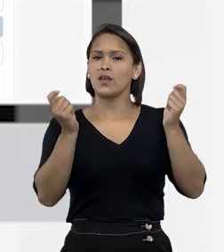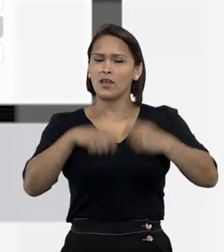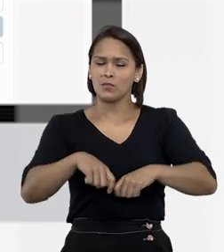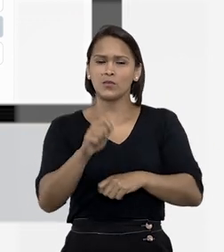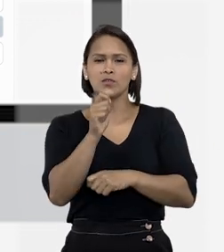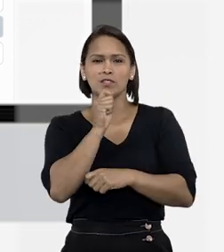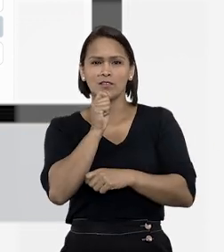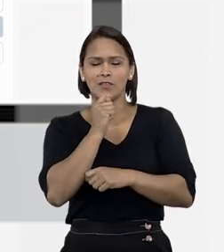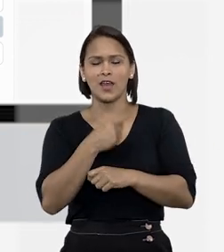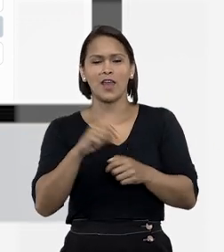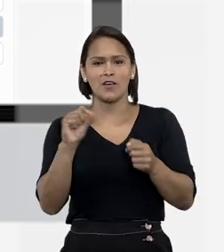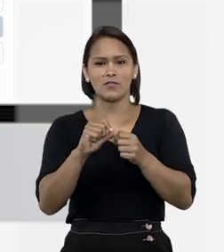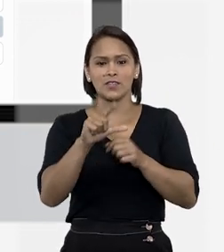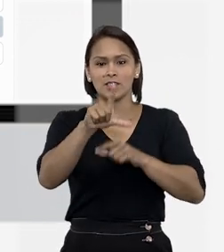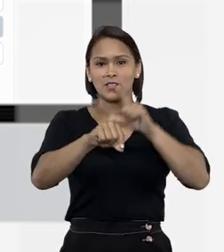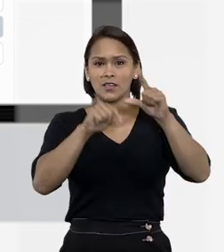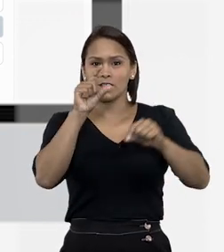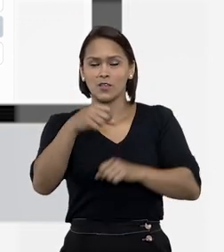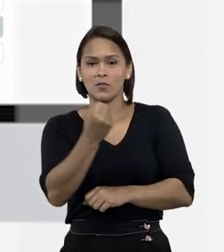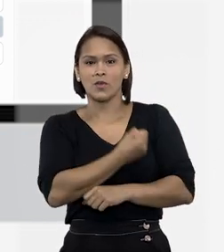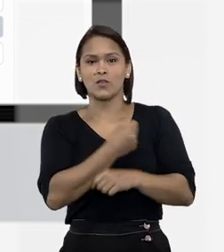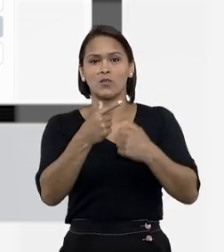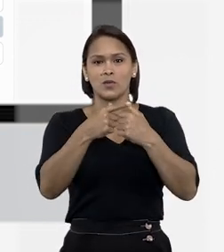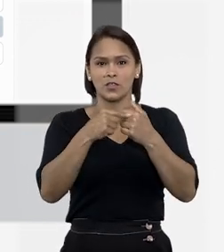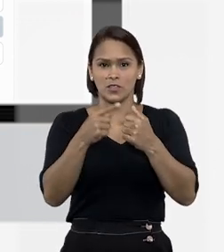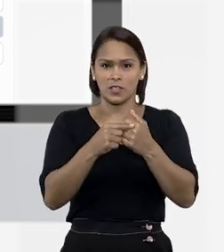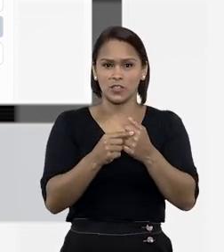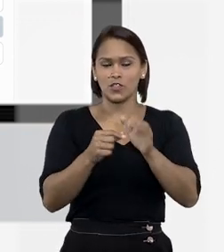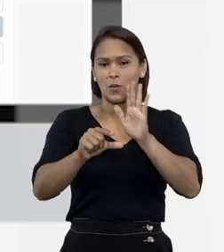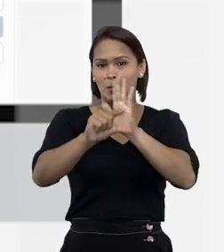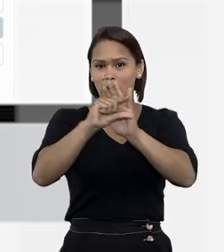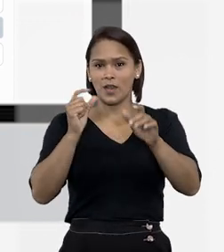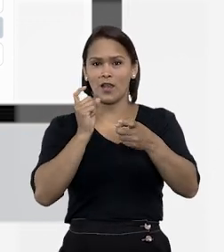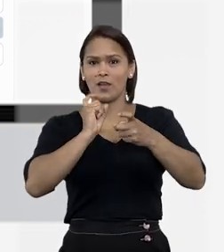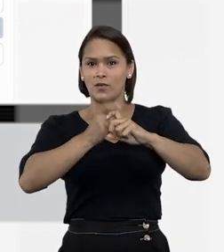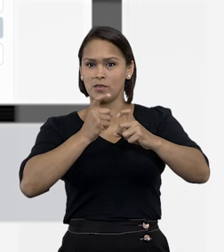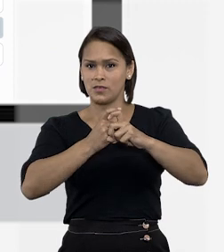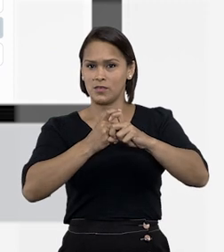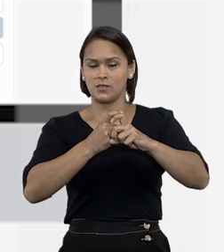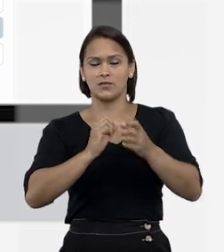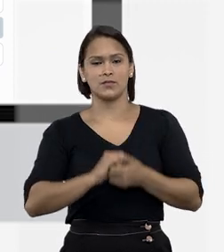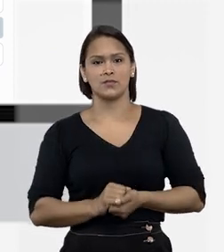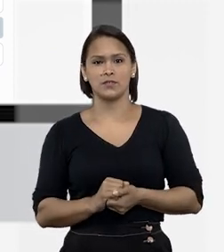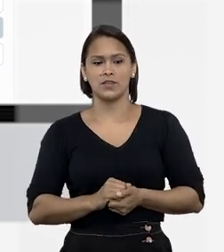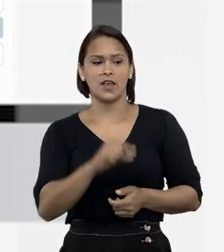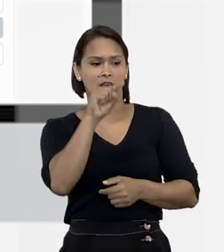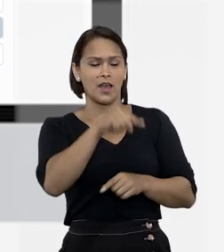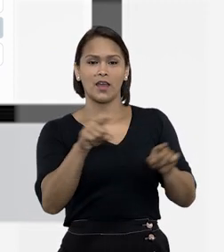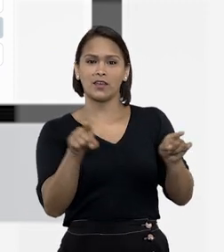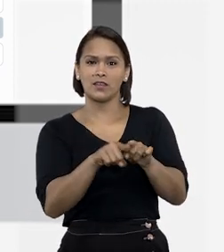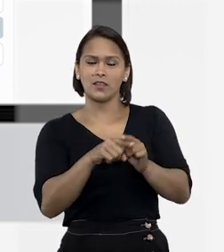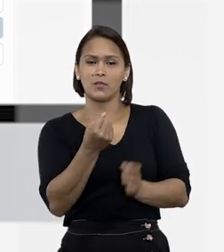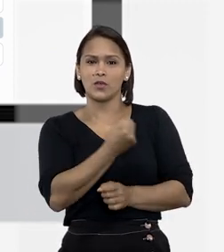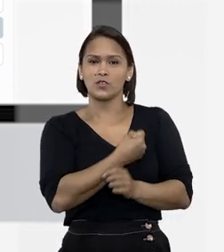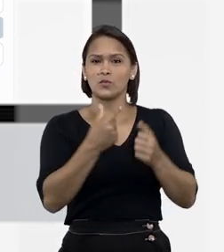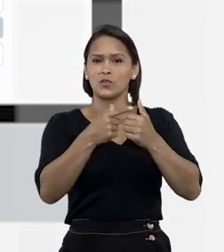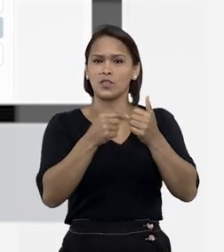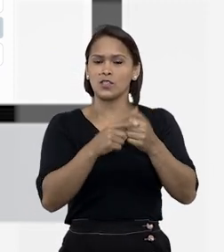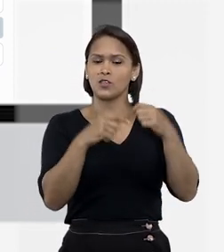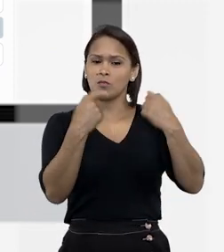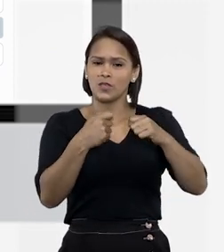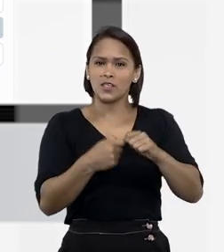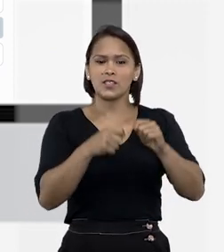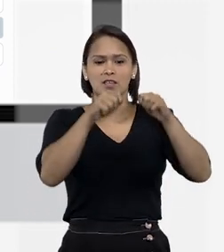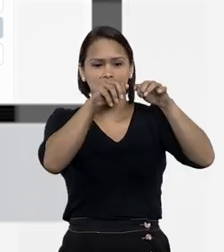ainda fazer a seleção pelo número de artigo, parágrafo ou inciso. Aqui também os números dos artigos precisam ser